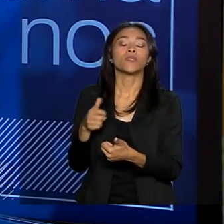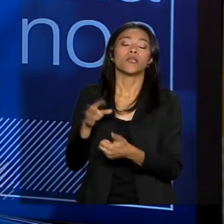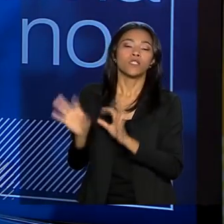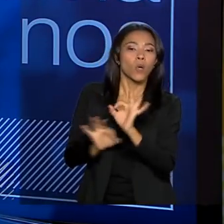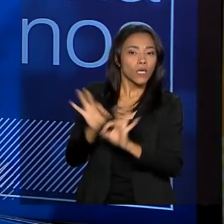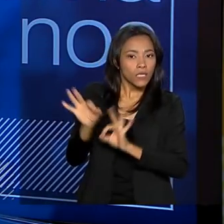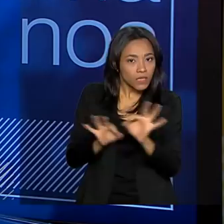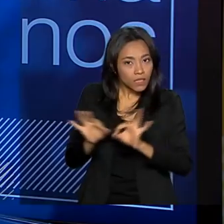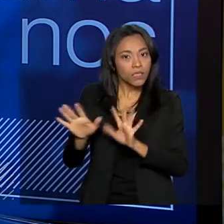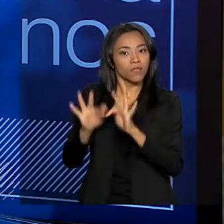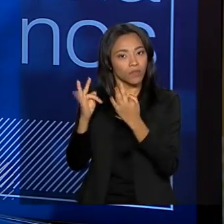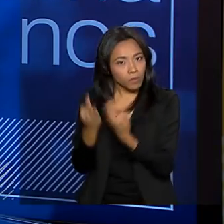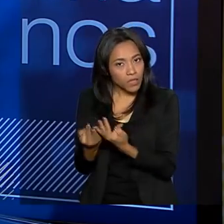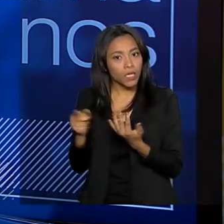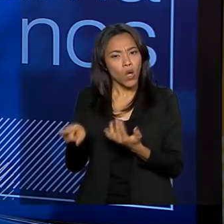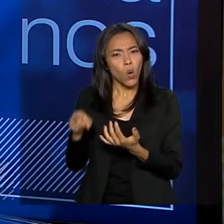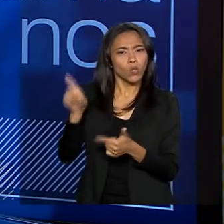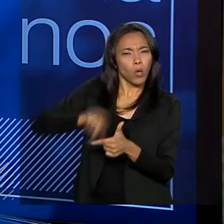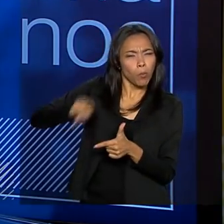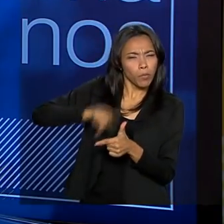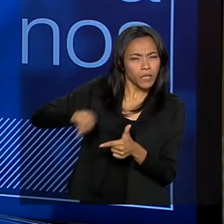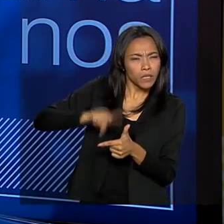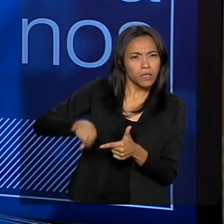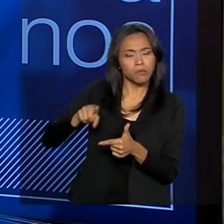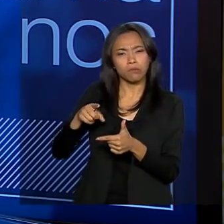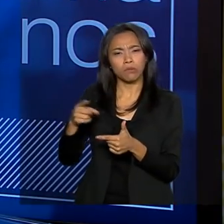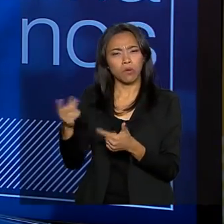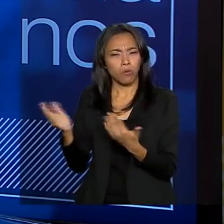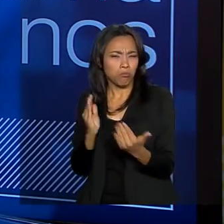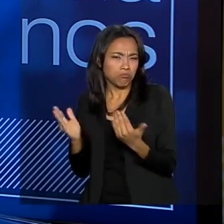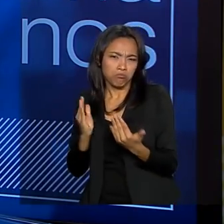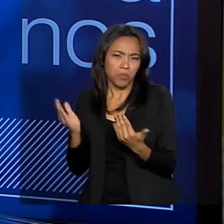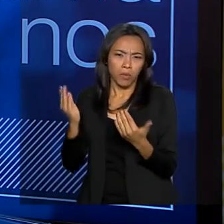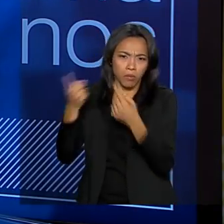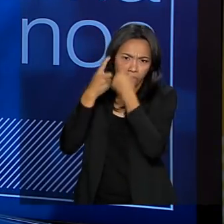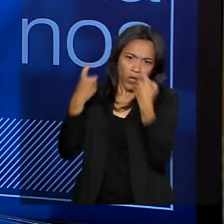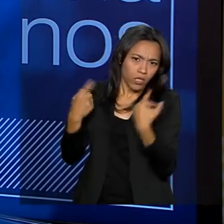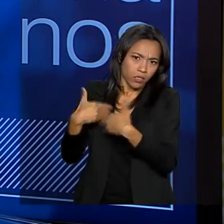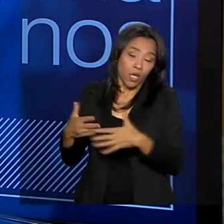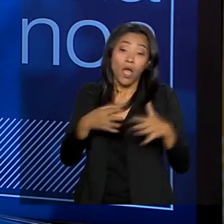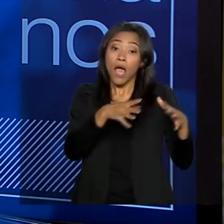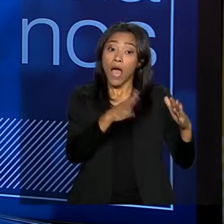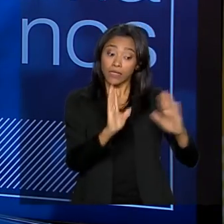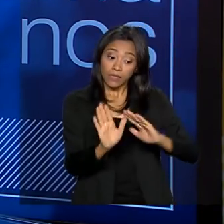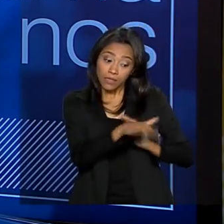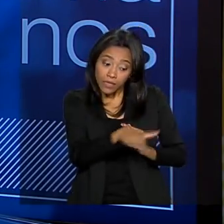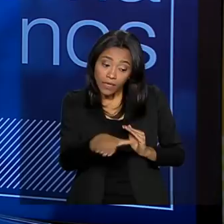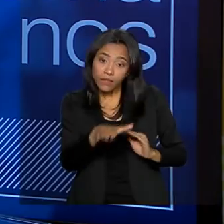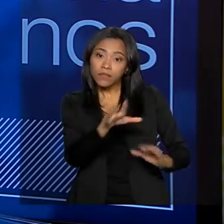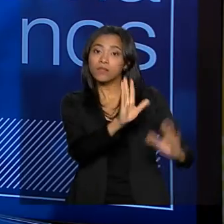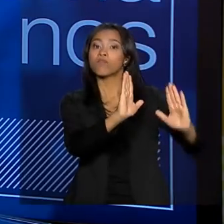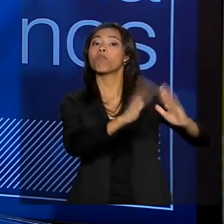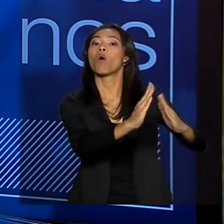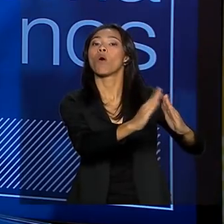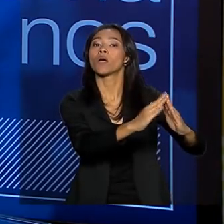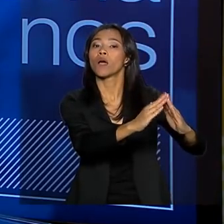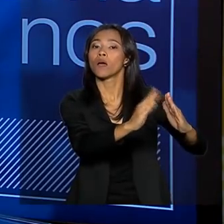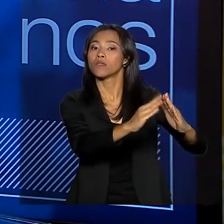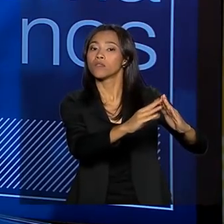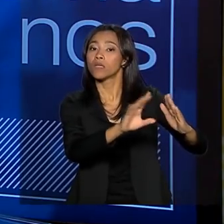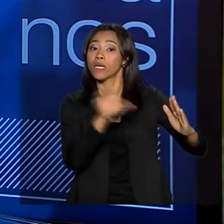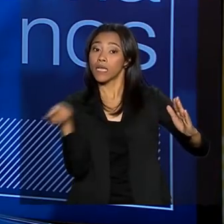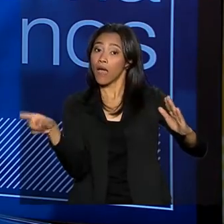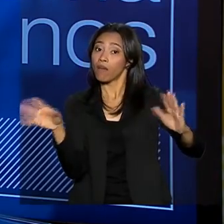se organiza ou a família está passando por um período de violência. Muitas crianças estão se preparando para retornar aos seus